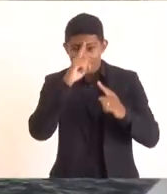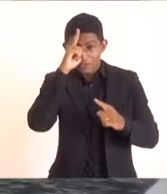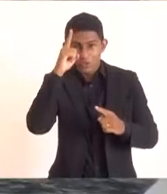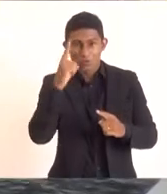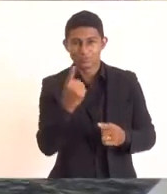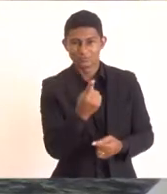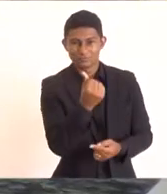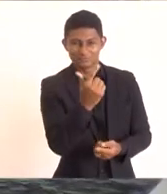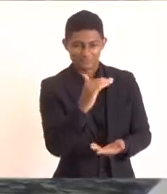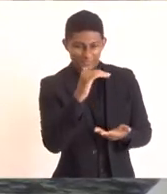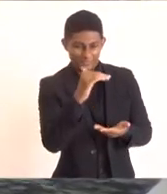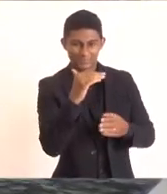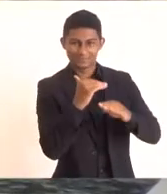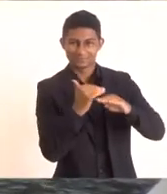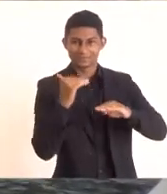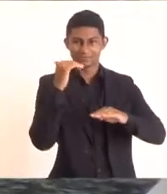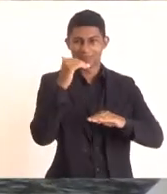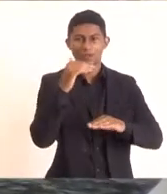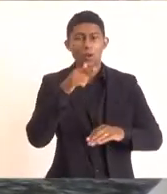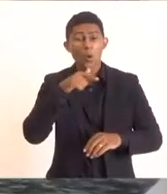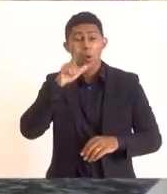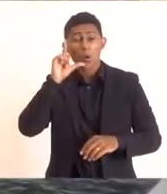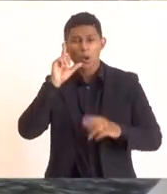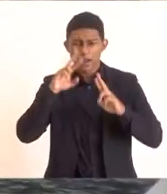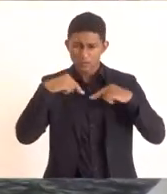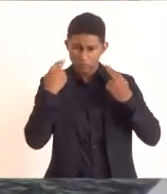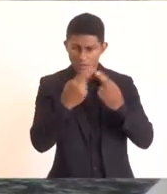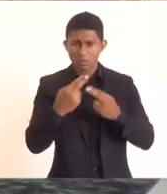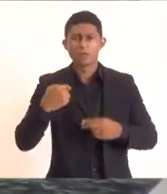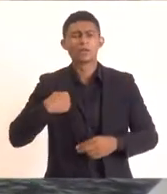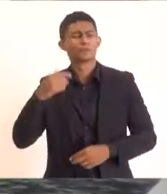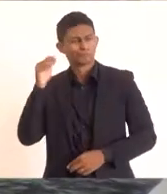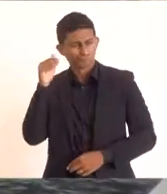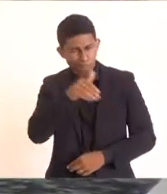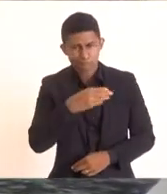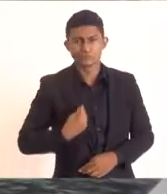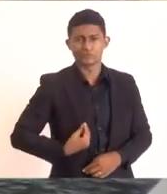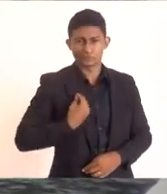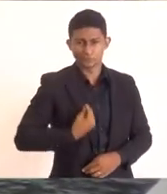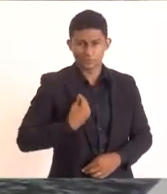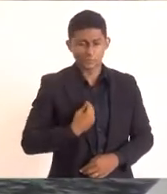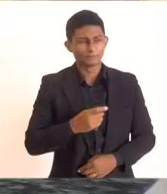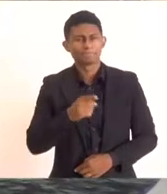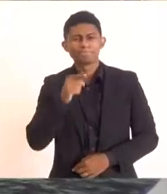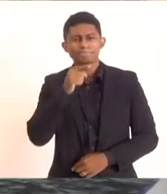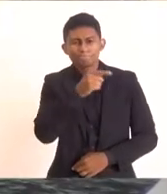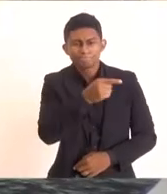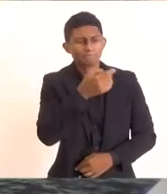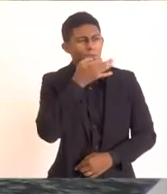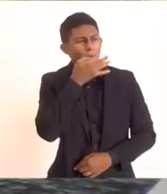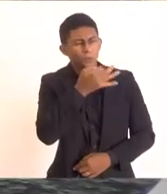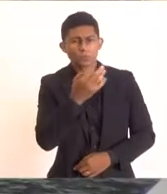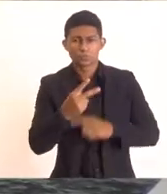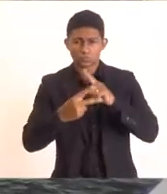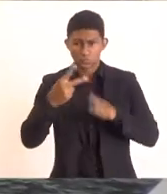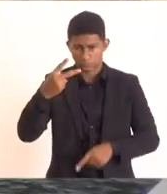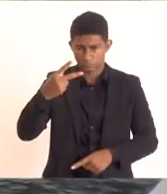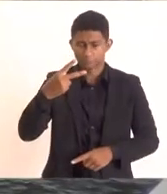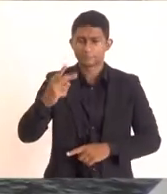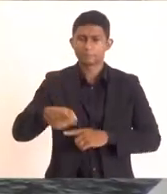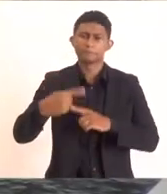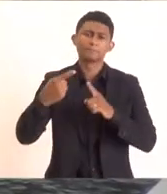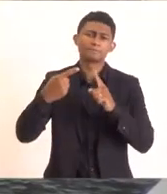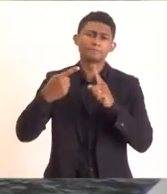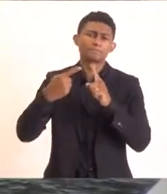Eu, ontem, participei da reunião e duas ideias que foram postas lá, uma pelo